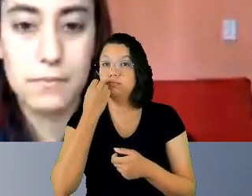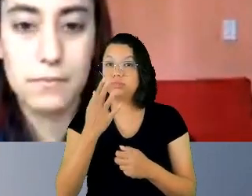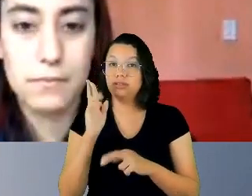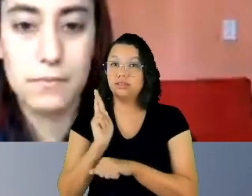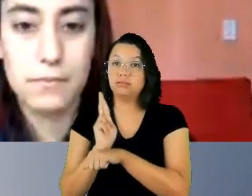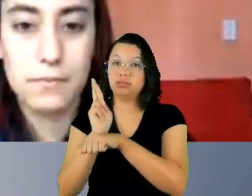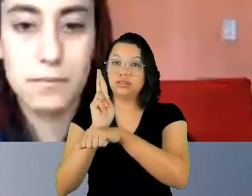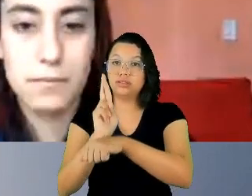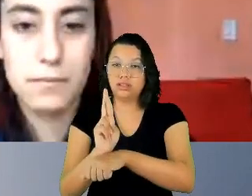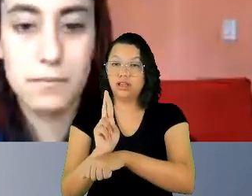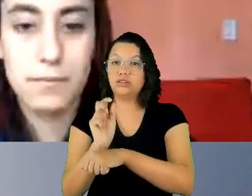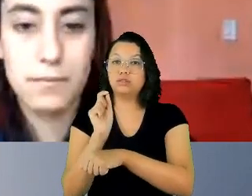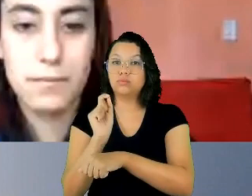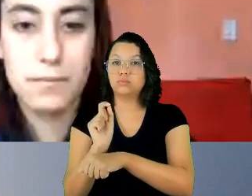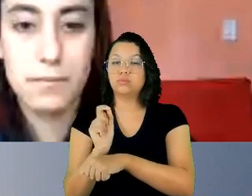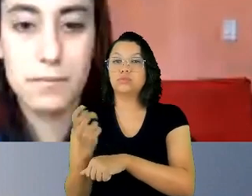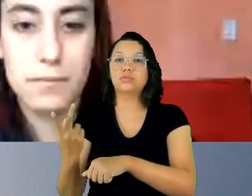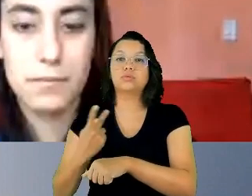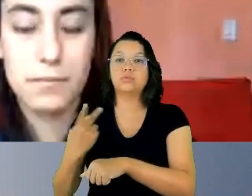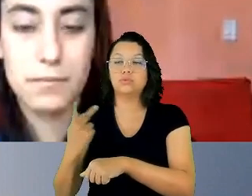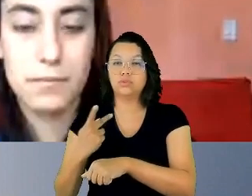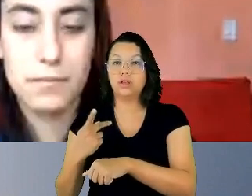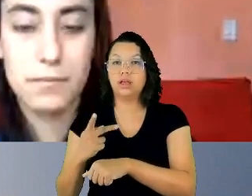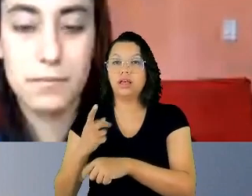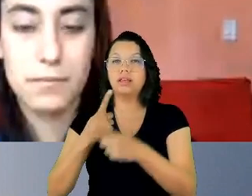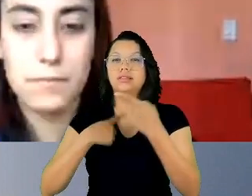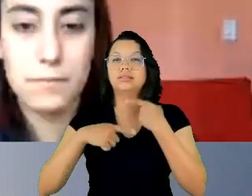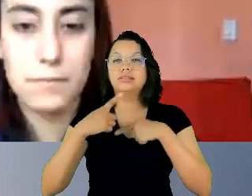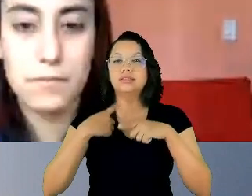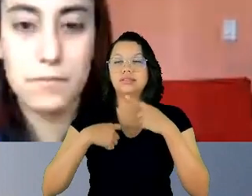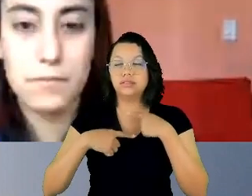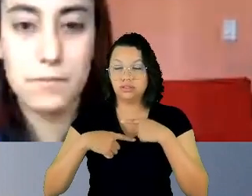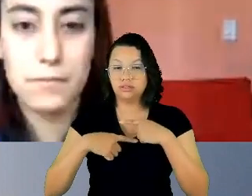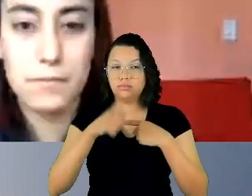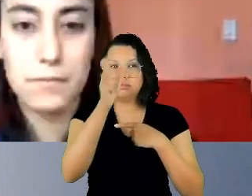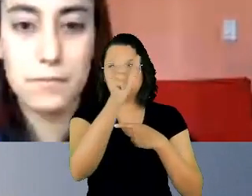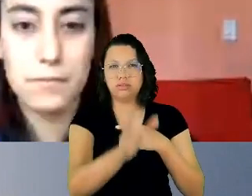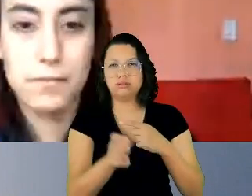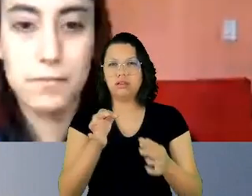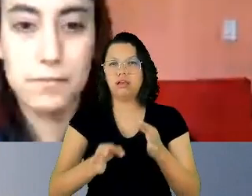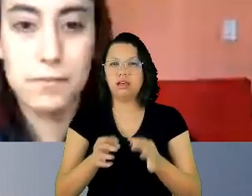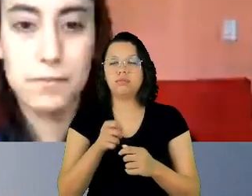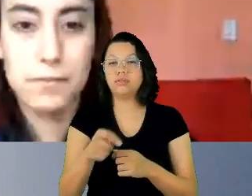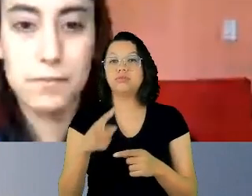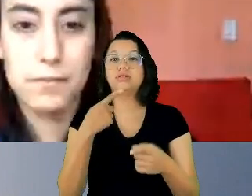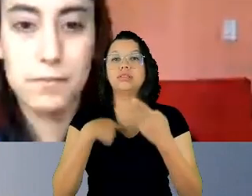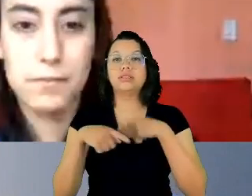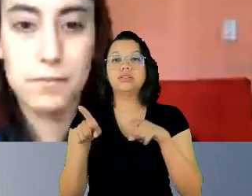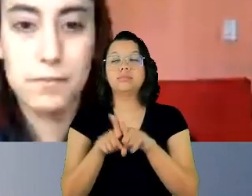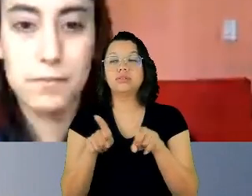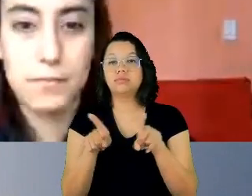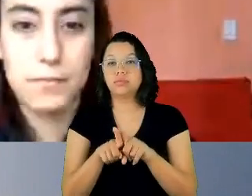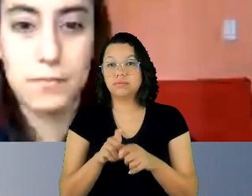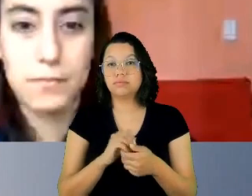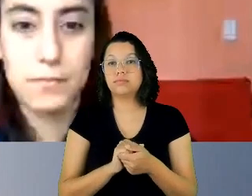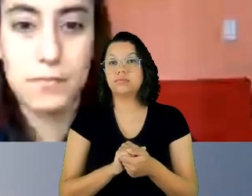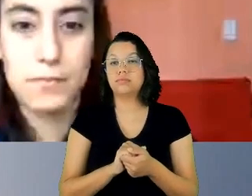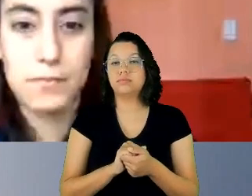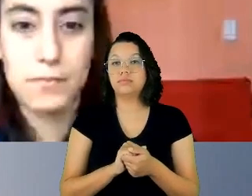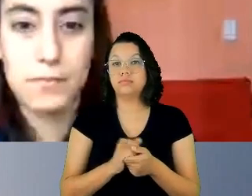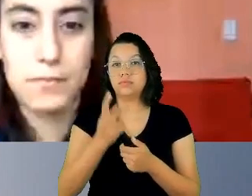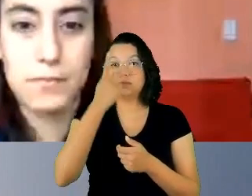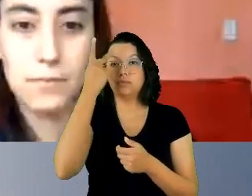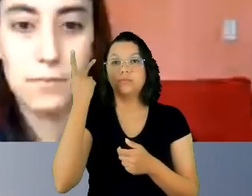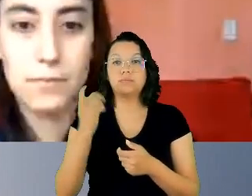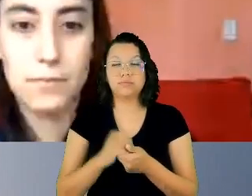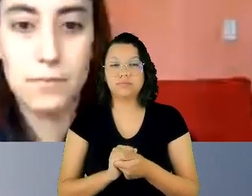desejamos numa magistrada e desejamos também numa pessoa. É uma pessoa extremamente lutadora, é uma